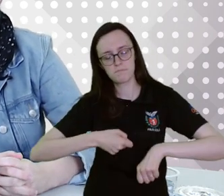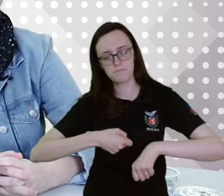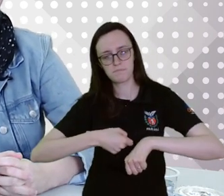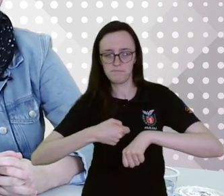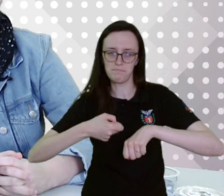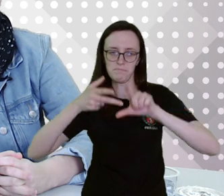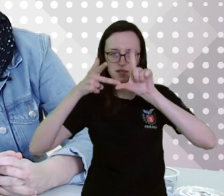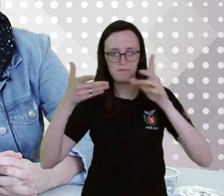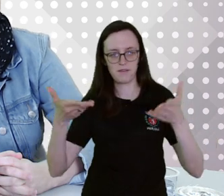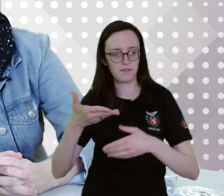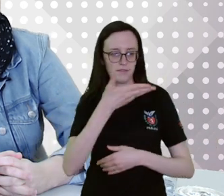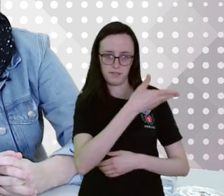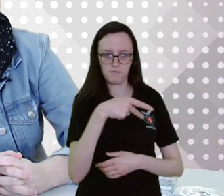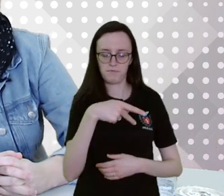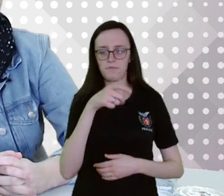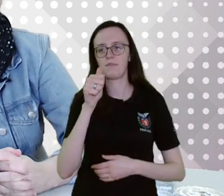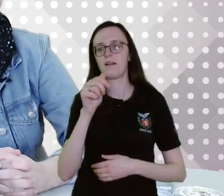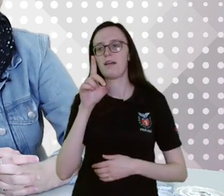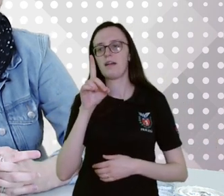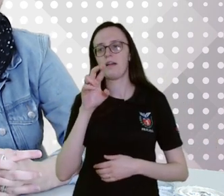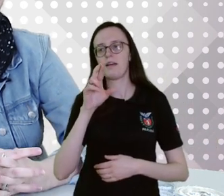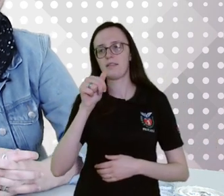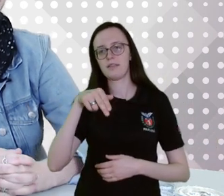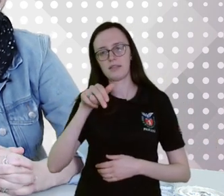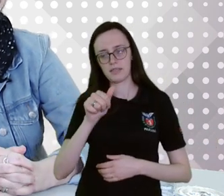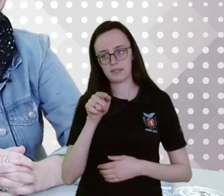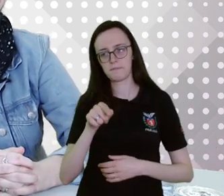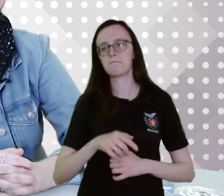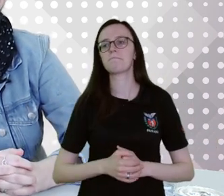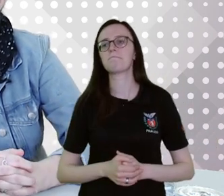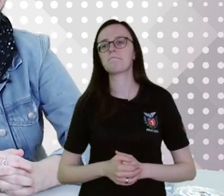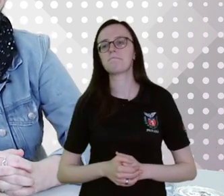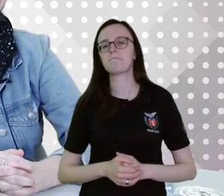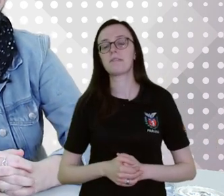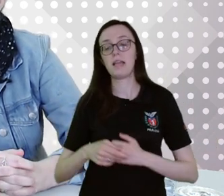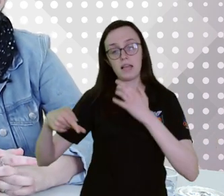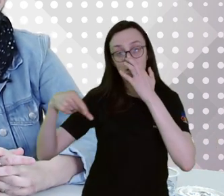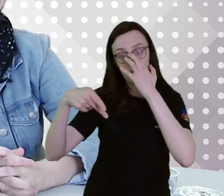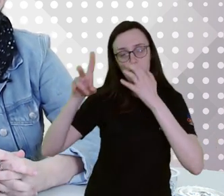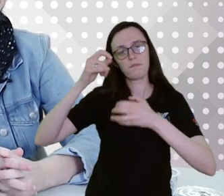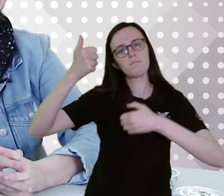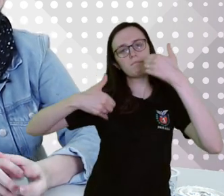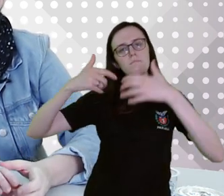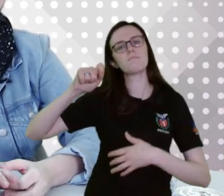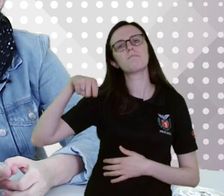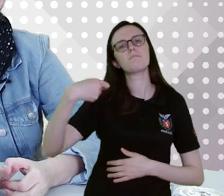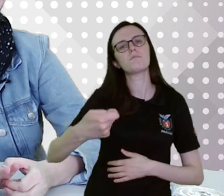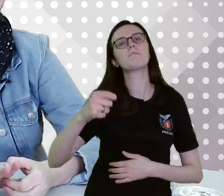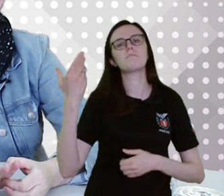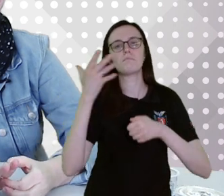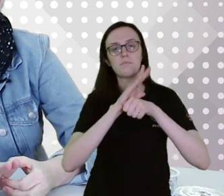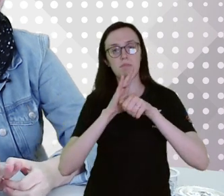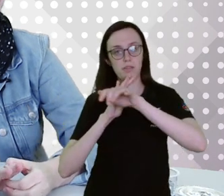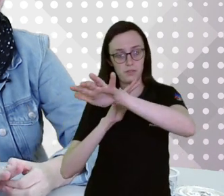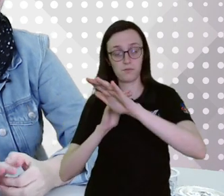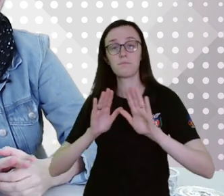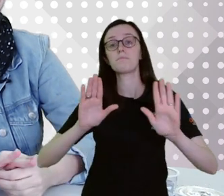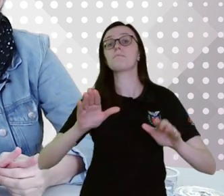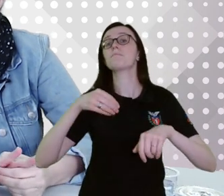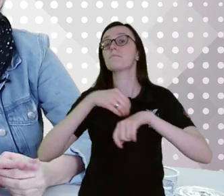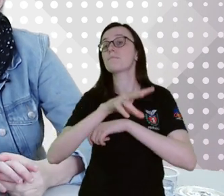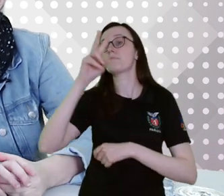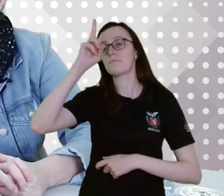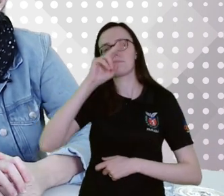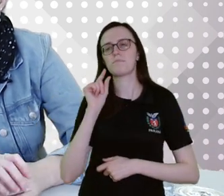professora Adriana da Lagaça, onde a professora vai falar sobre tecnologia assistiva. Então, lembrando, a